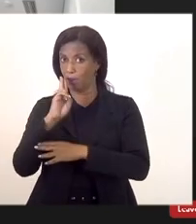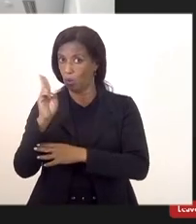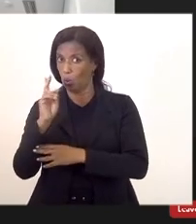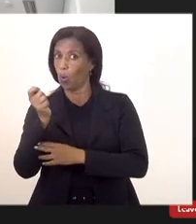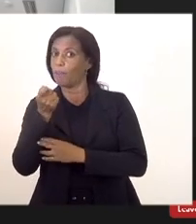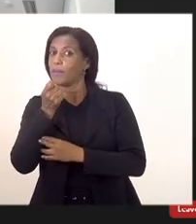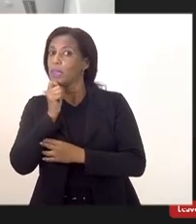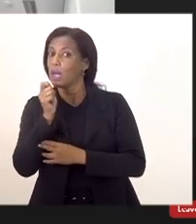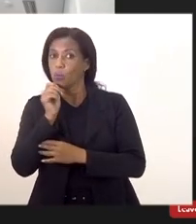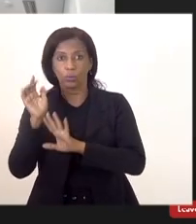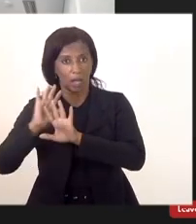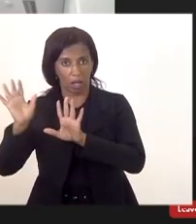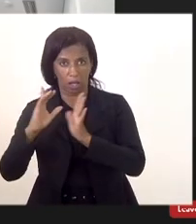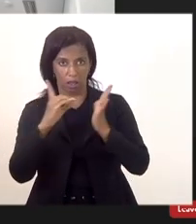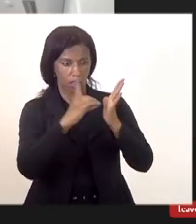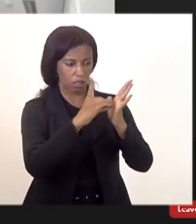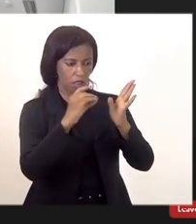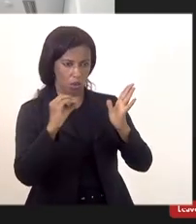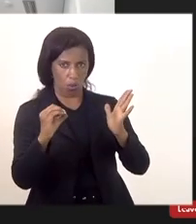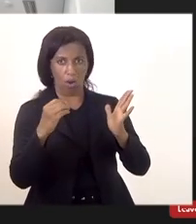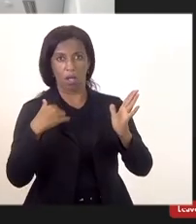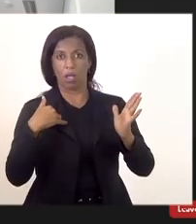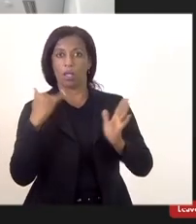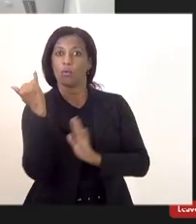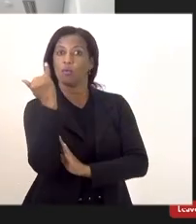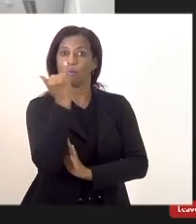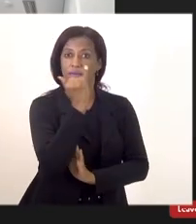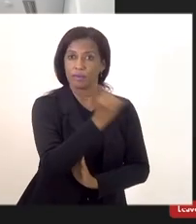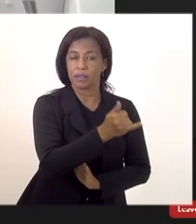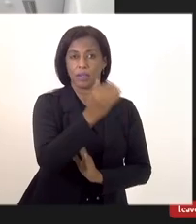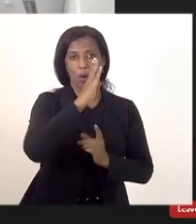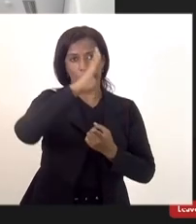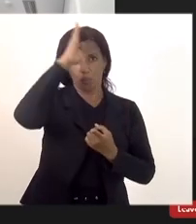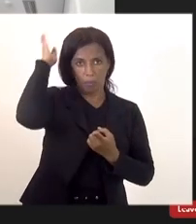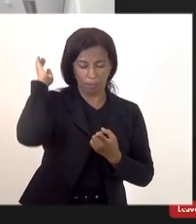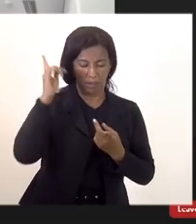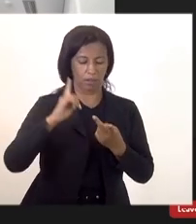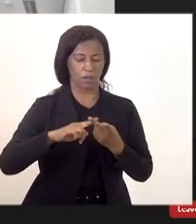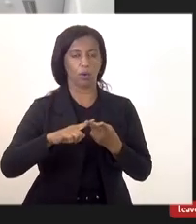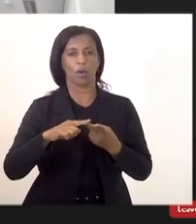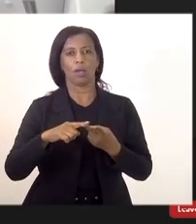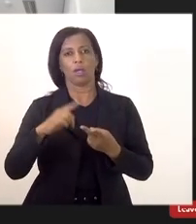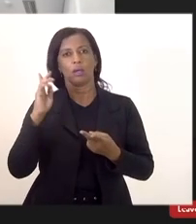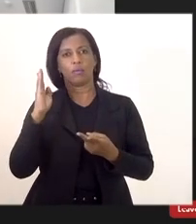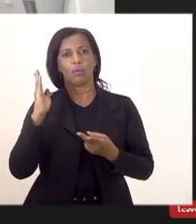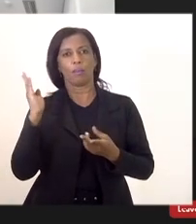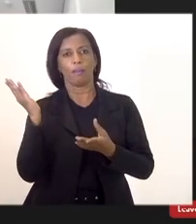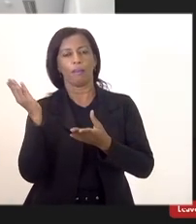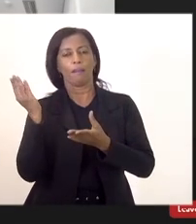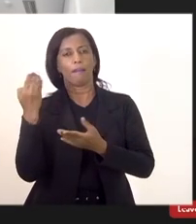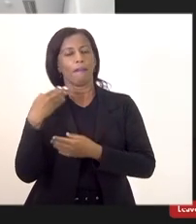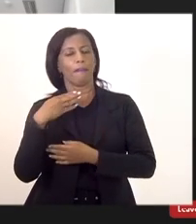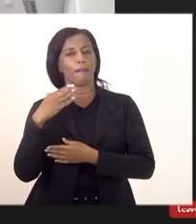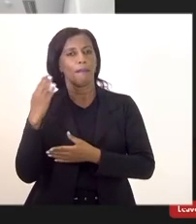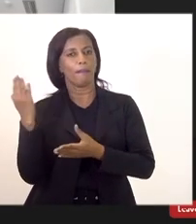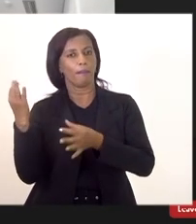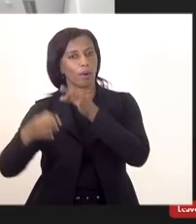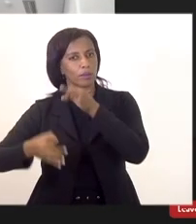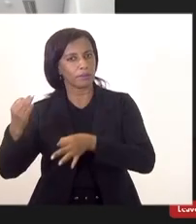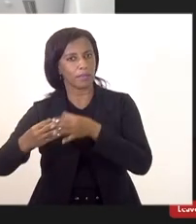pessoalmente o comandante do bombeiro o diretor do pessoal vou entrar com o mandato de segurança vou entrar com o processo vou ao papa